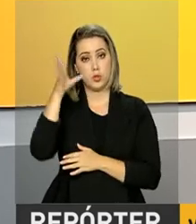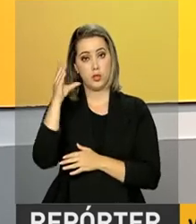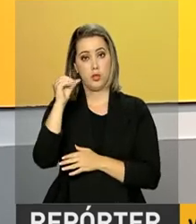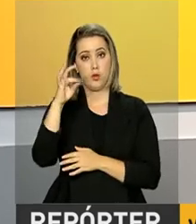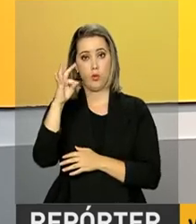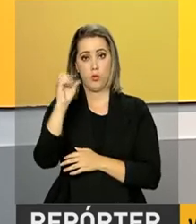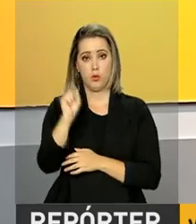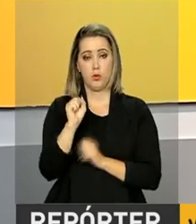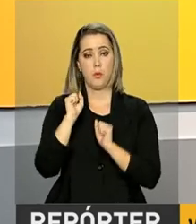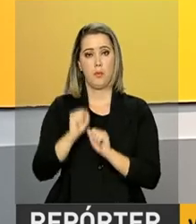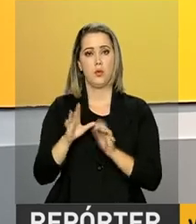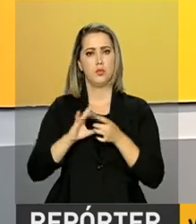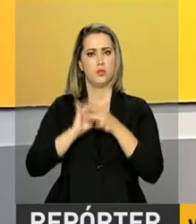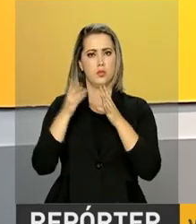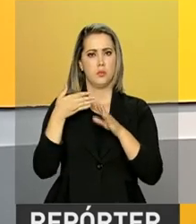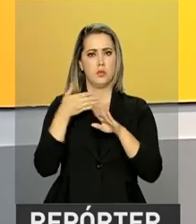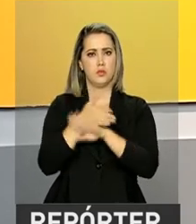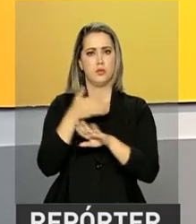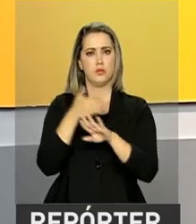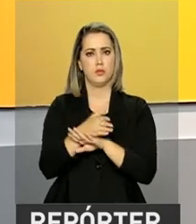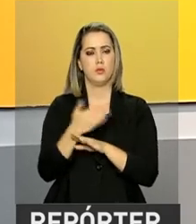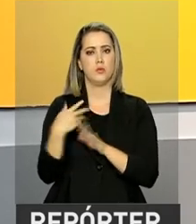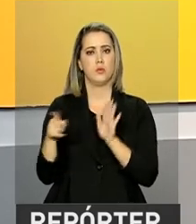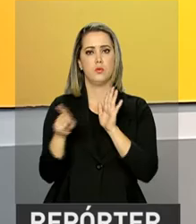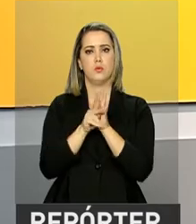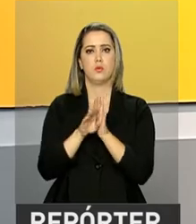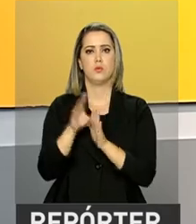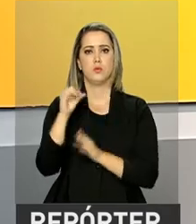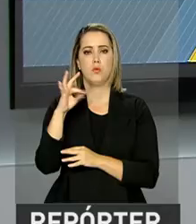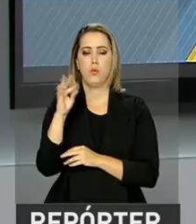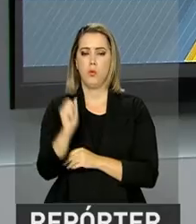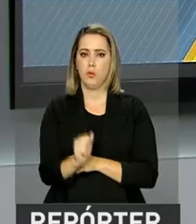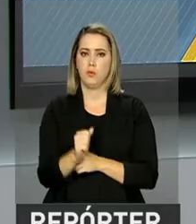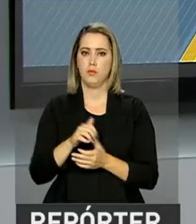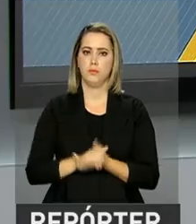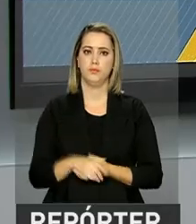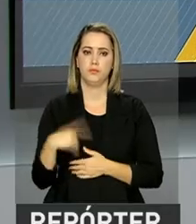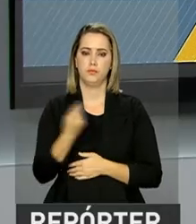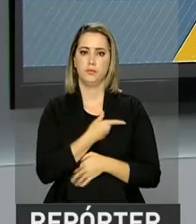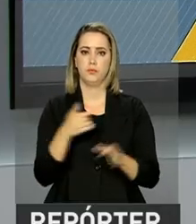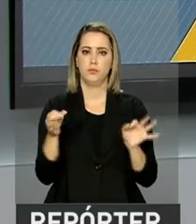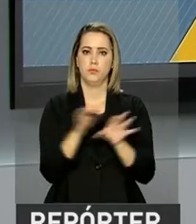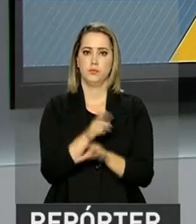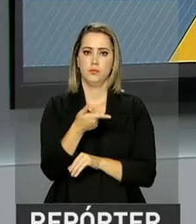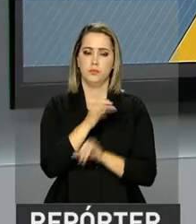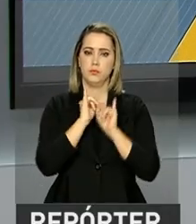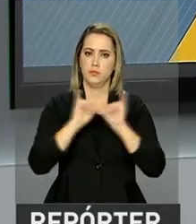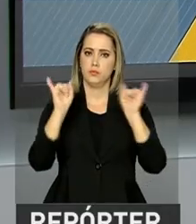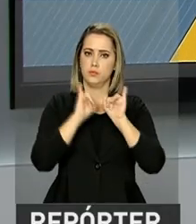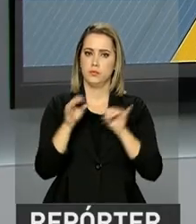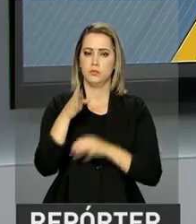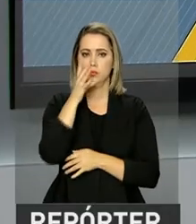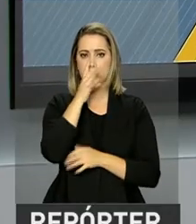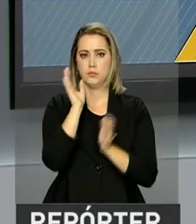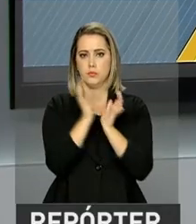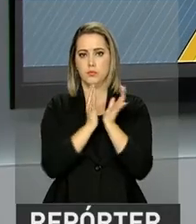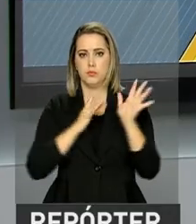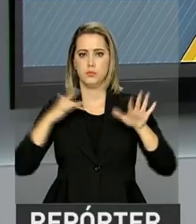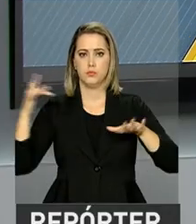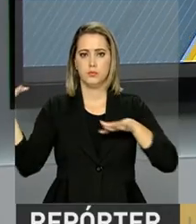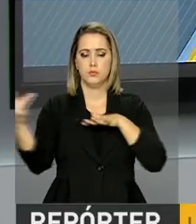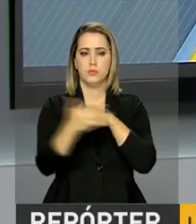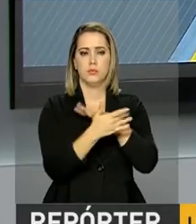autorizar o crédito diretamente em suas contas. E nós ficamos por aqui. Outras notícias você acompanha também